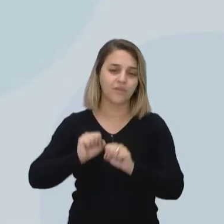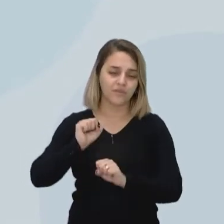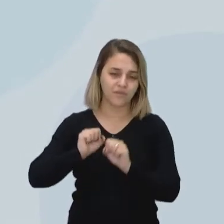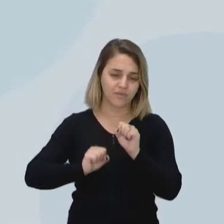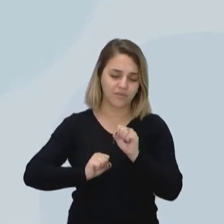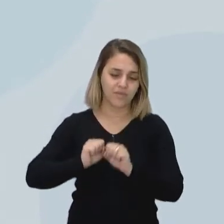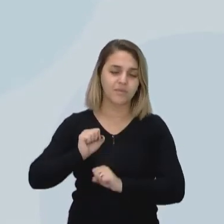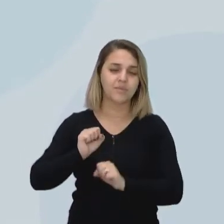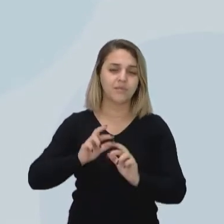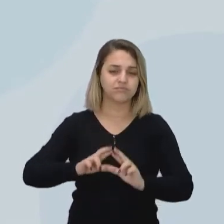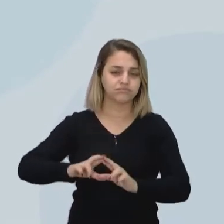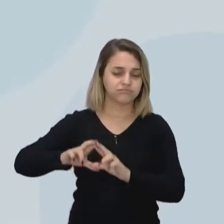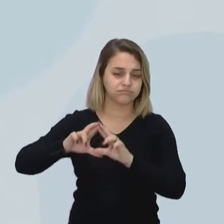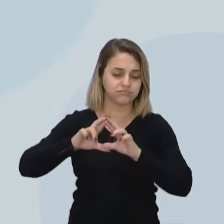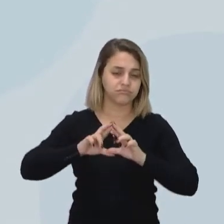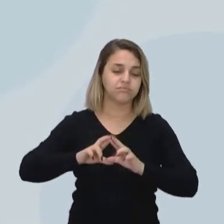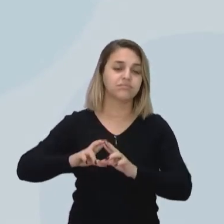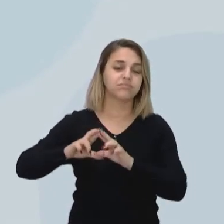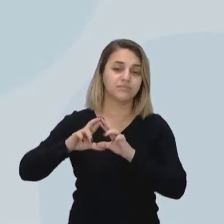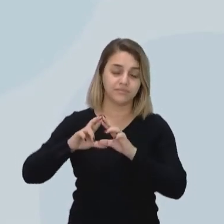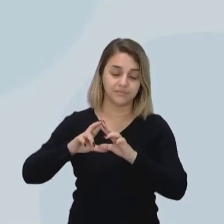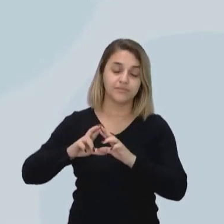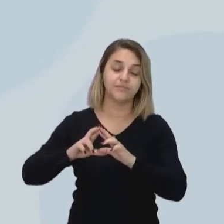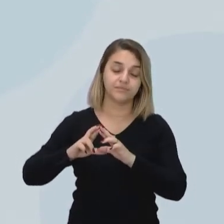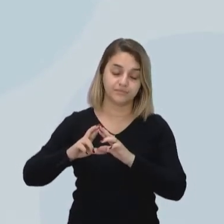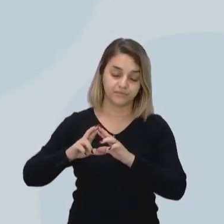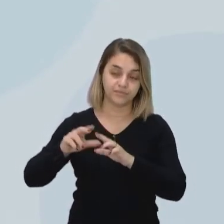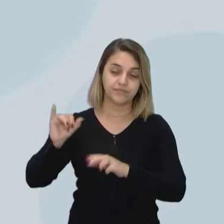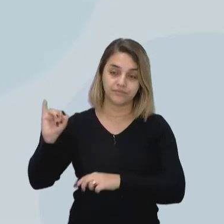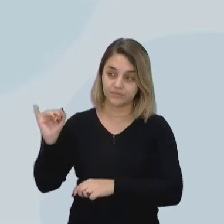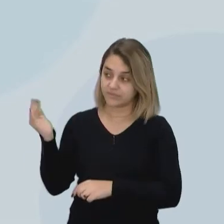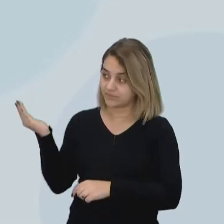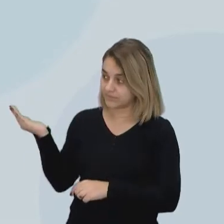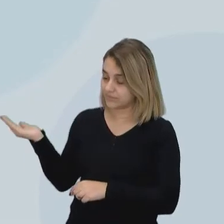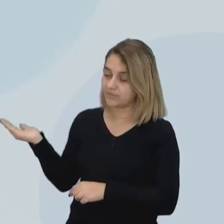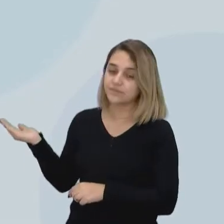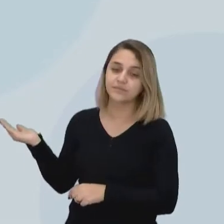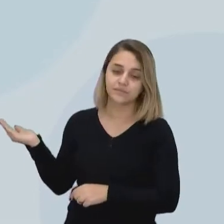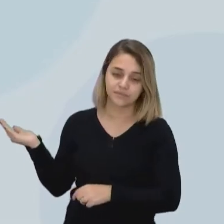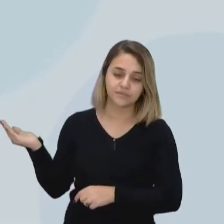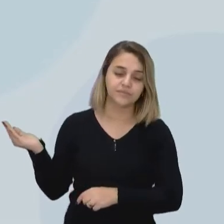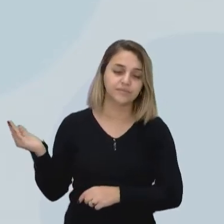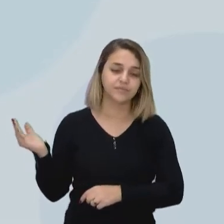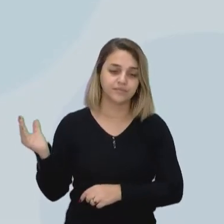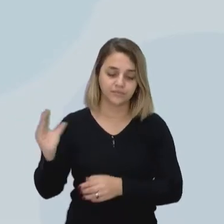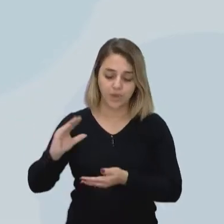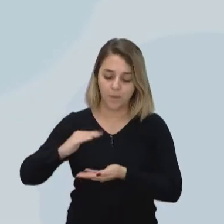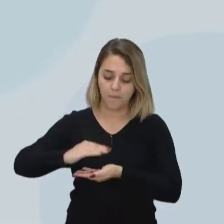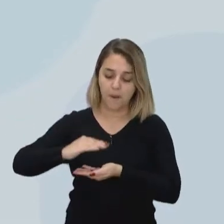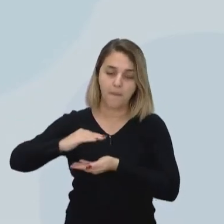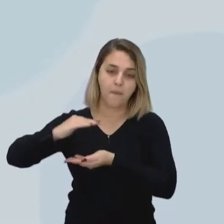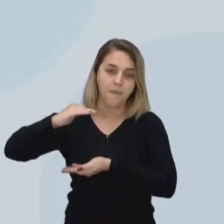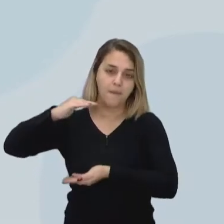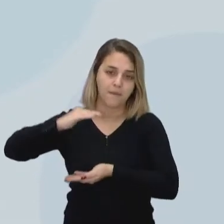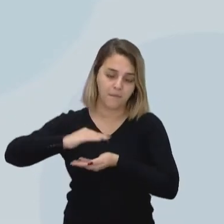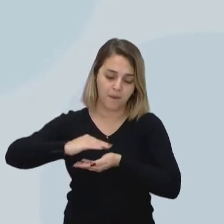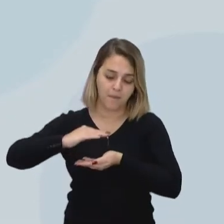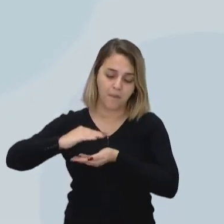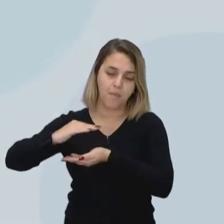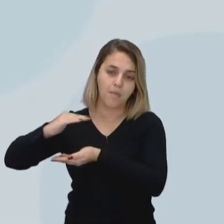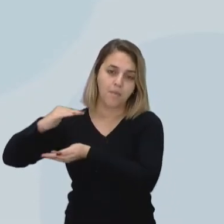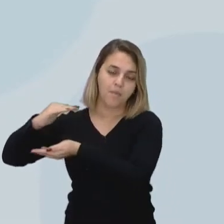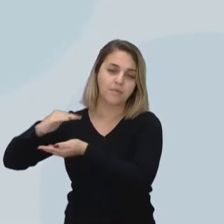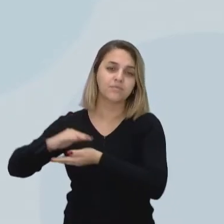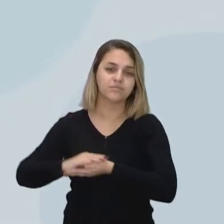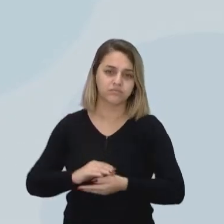construindo dessa forma, Produzindo dessa forma blocos que são necessários aí para, vamos falar assim,